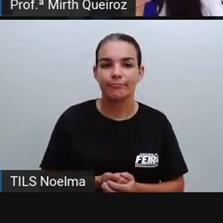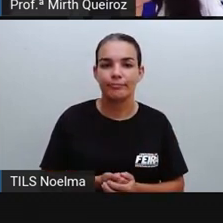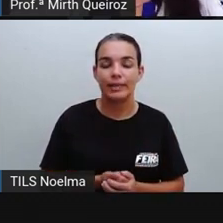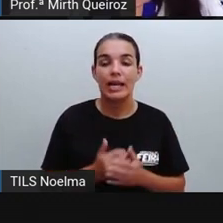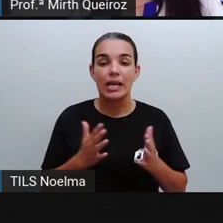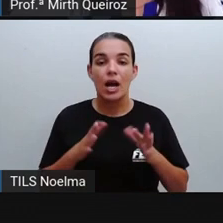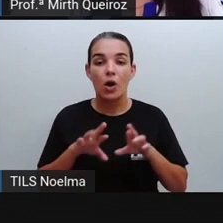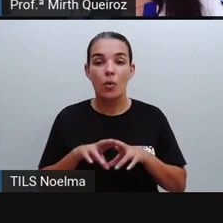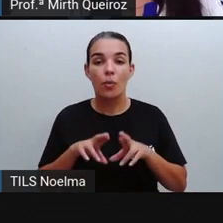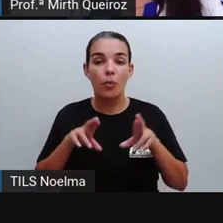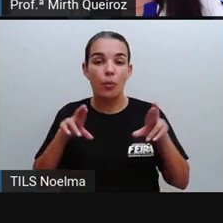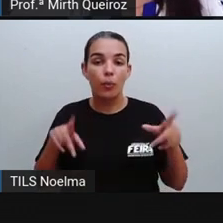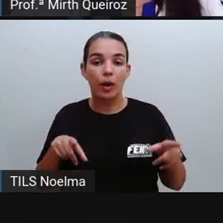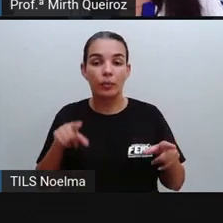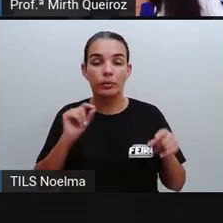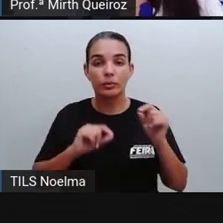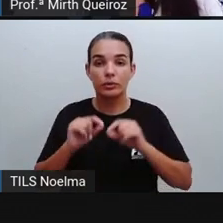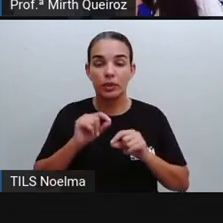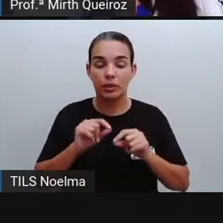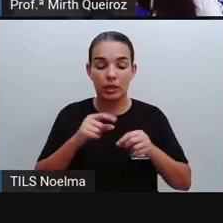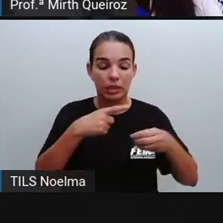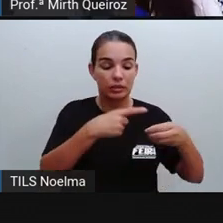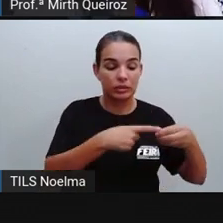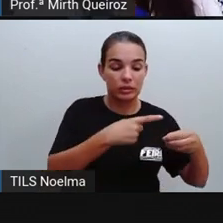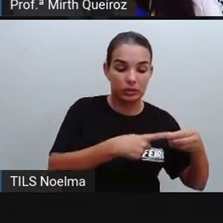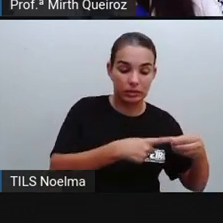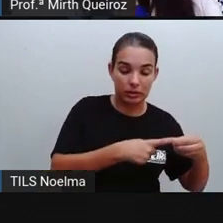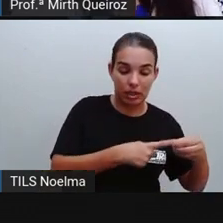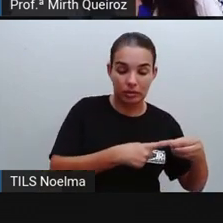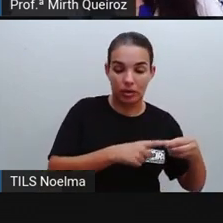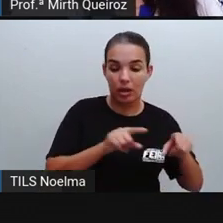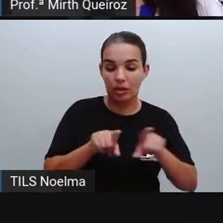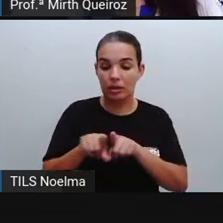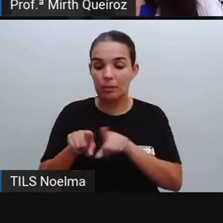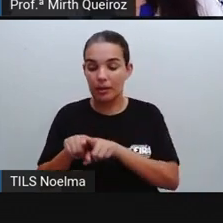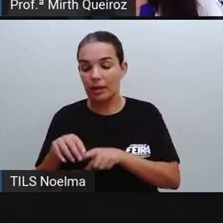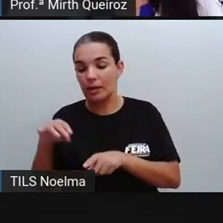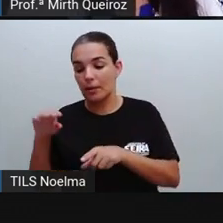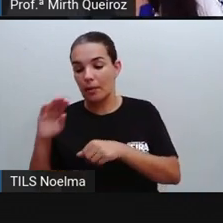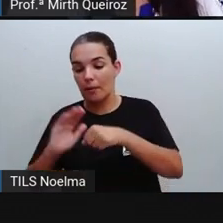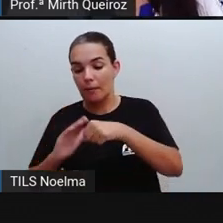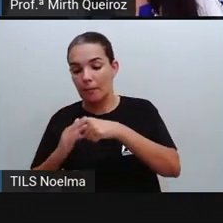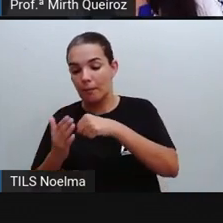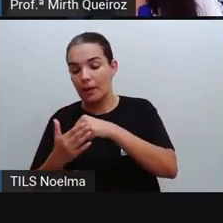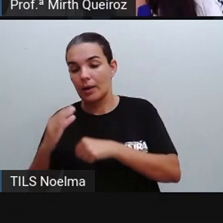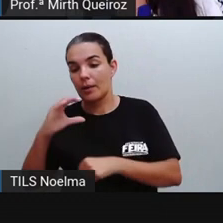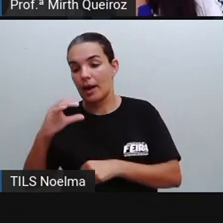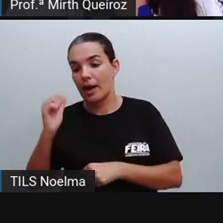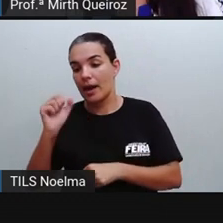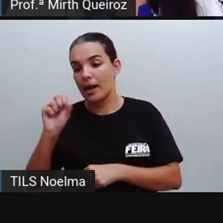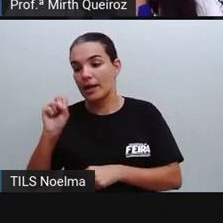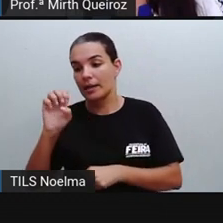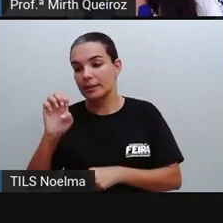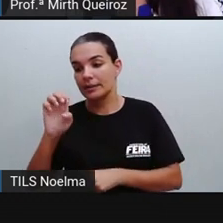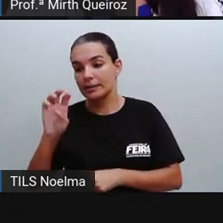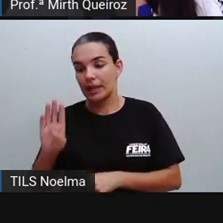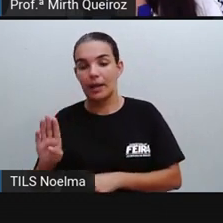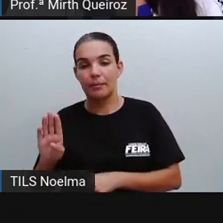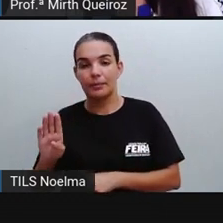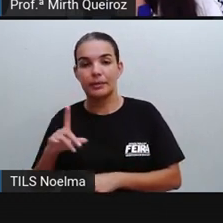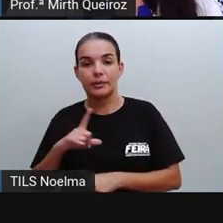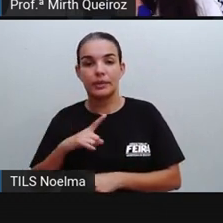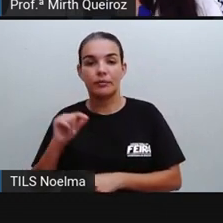Qual a diferença de casos entre Distrito de Humildes e Casebe? Olha só, Casebe, nós